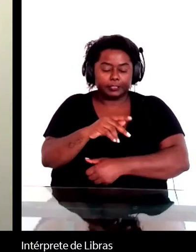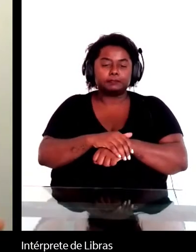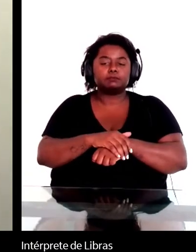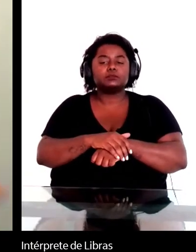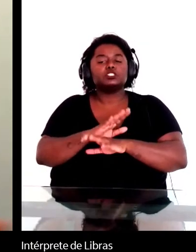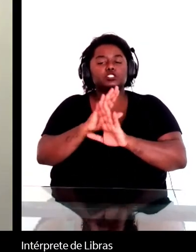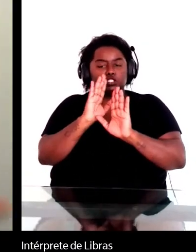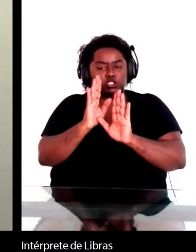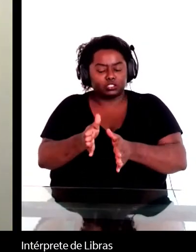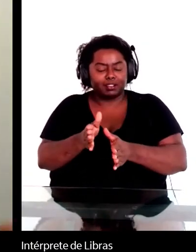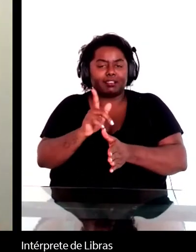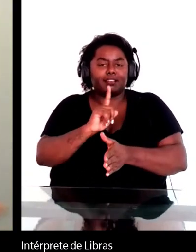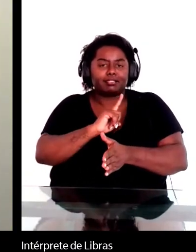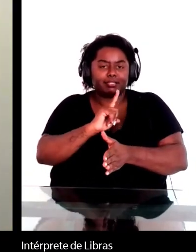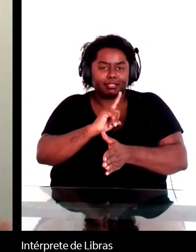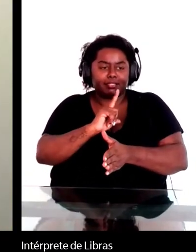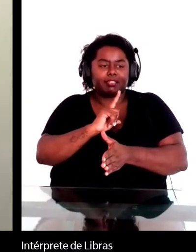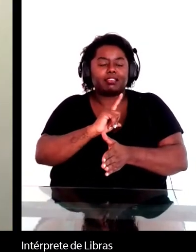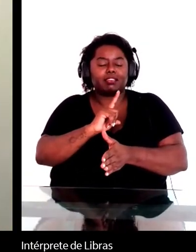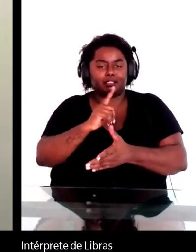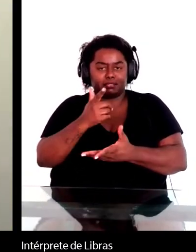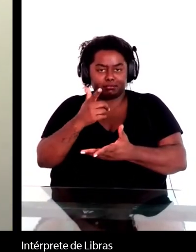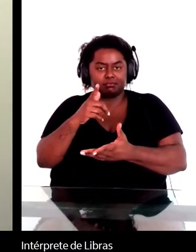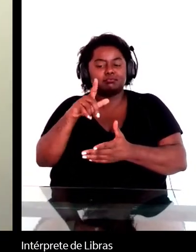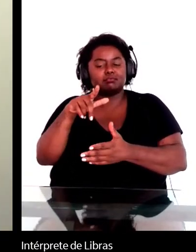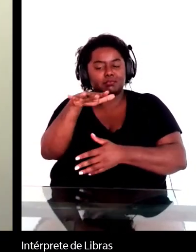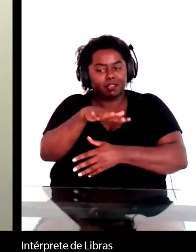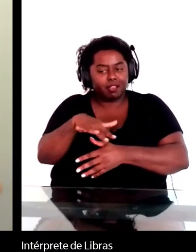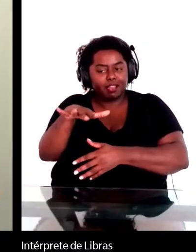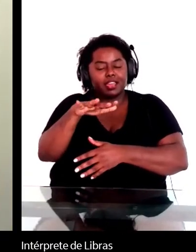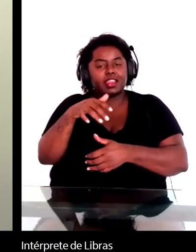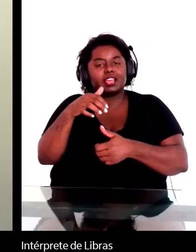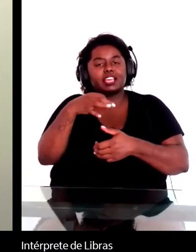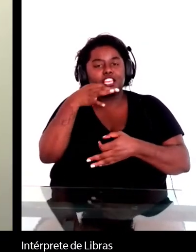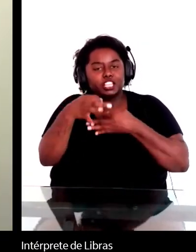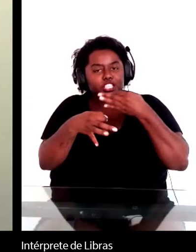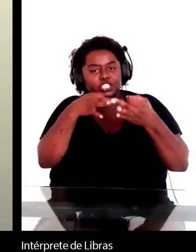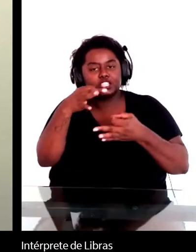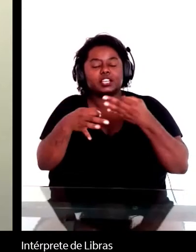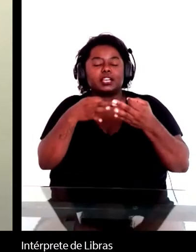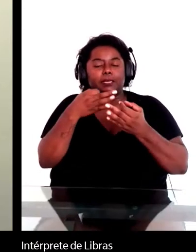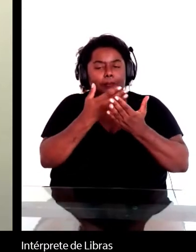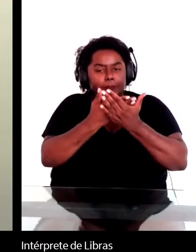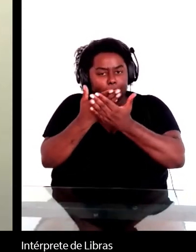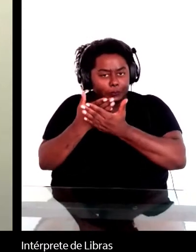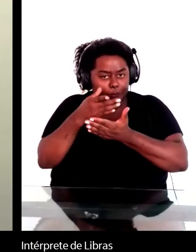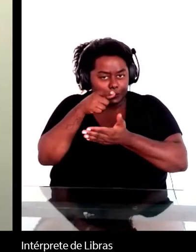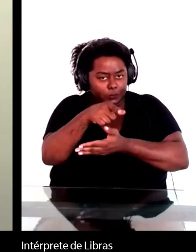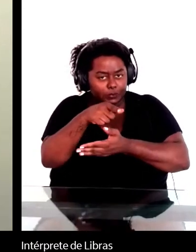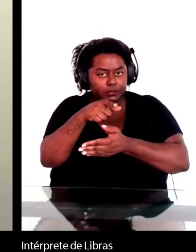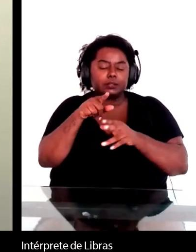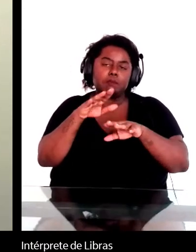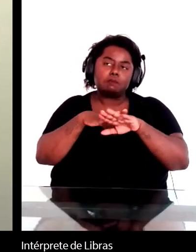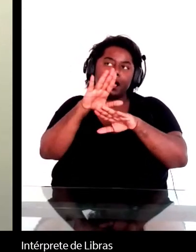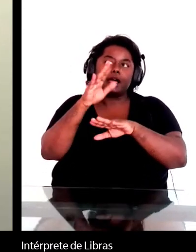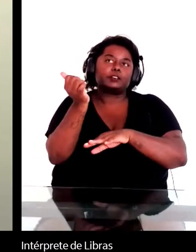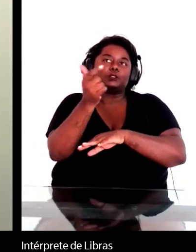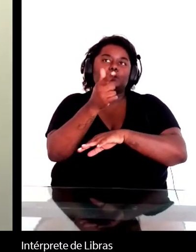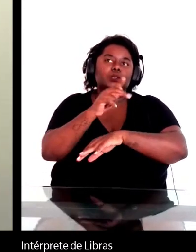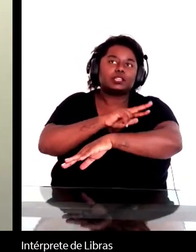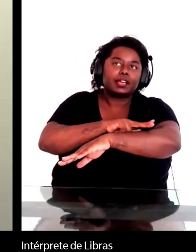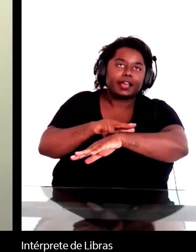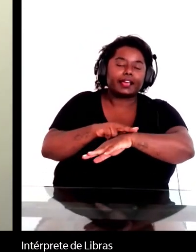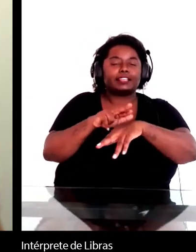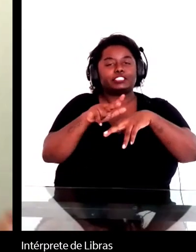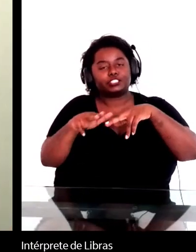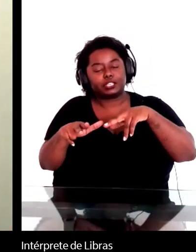Crítica, muito mais presente do que as questões de raça, muito mais antigo e também as questões